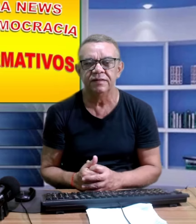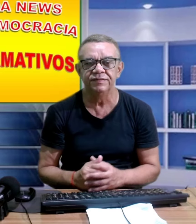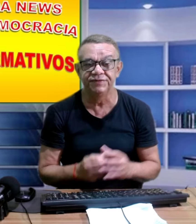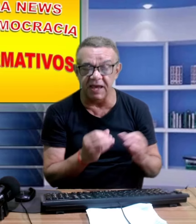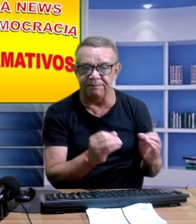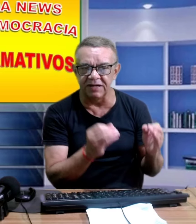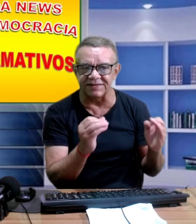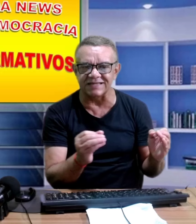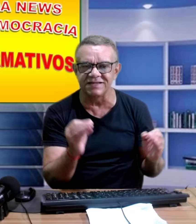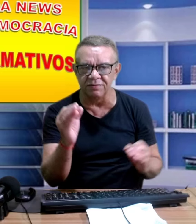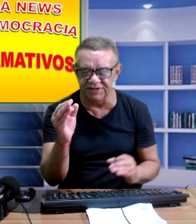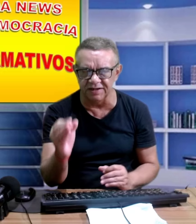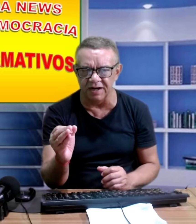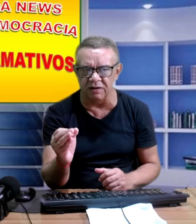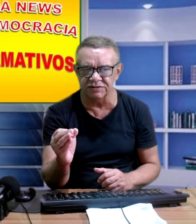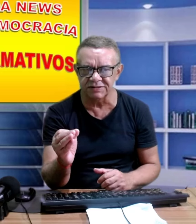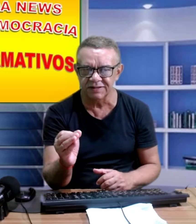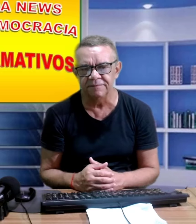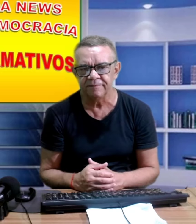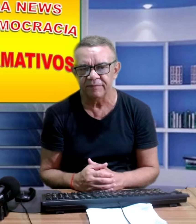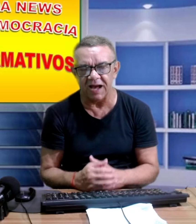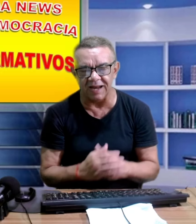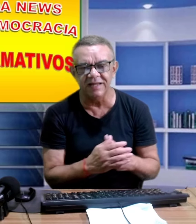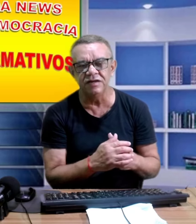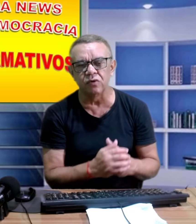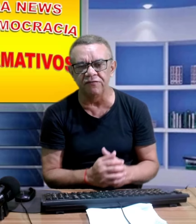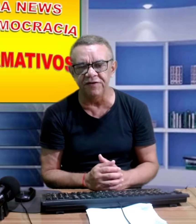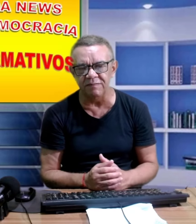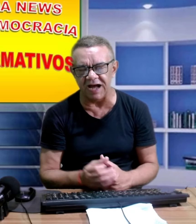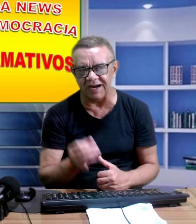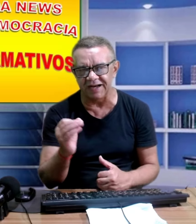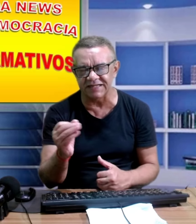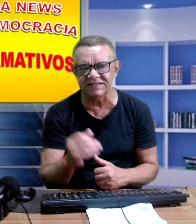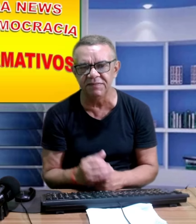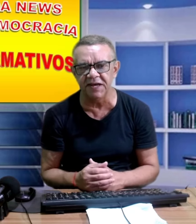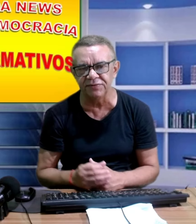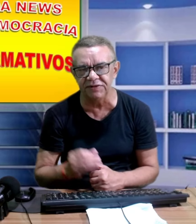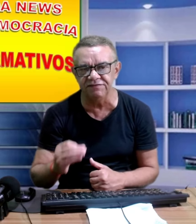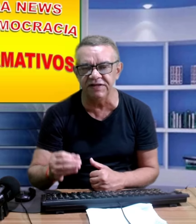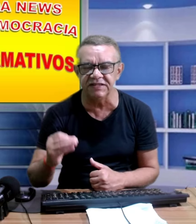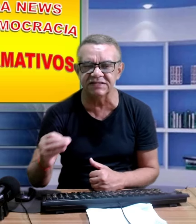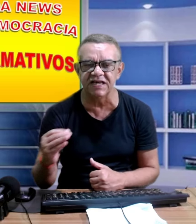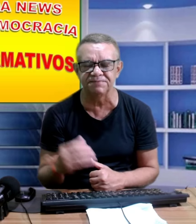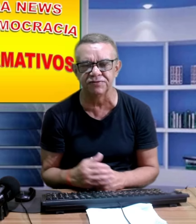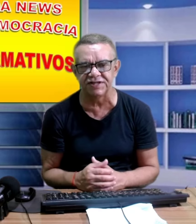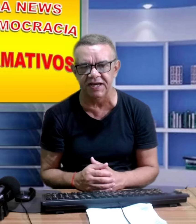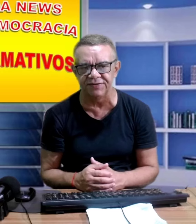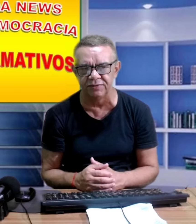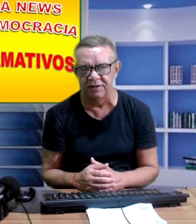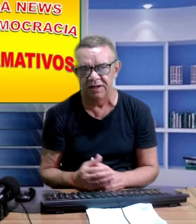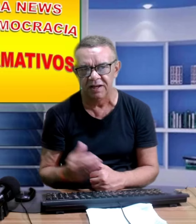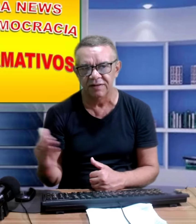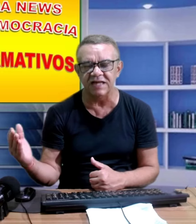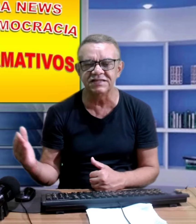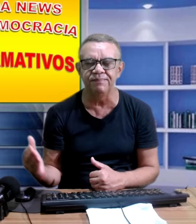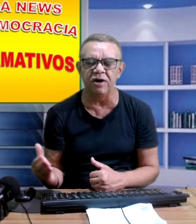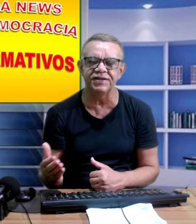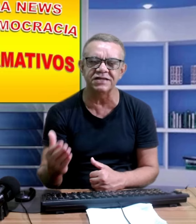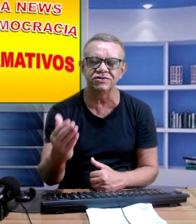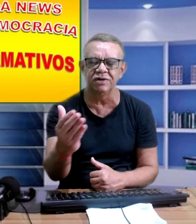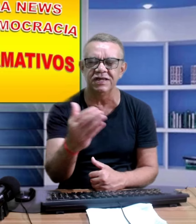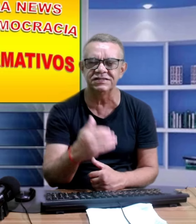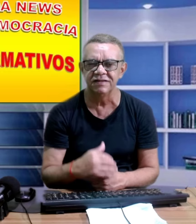De plantação de grãos Além de confirmar Crescimento de 26% Das